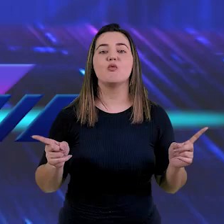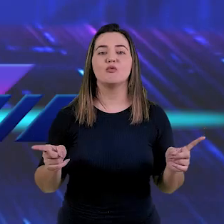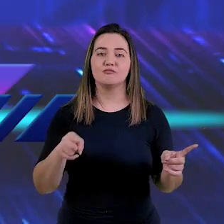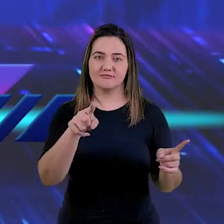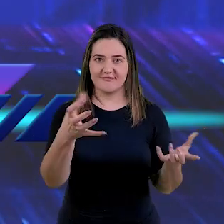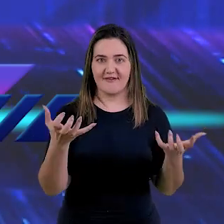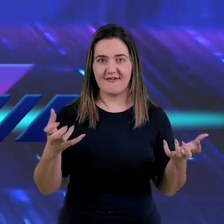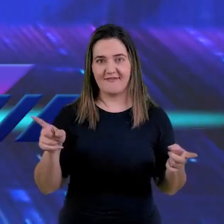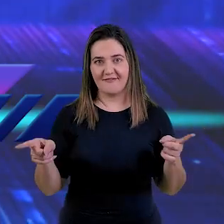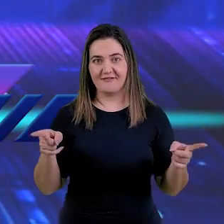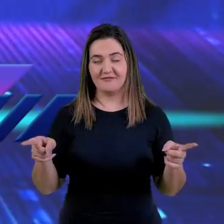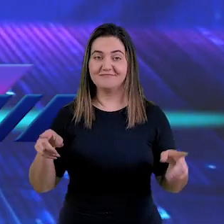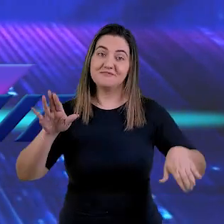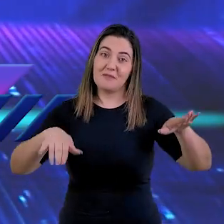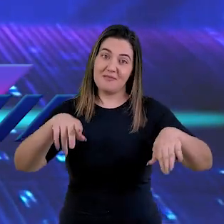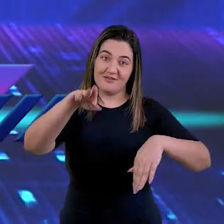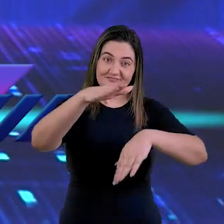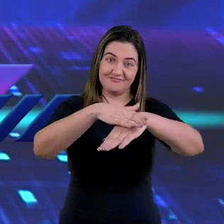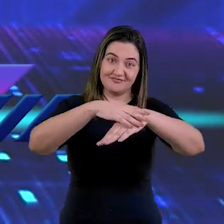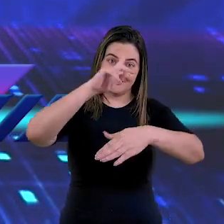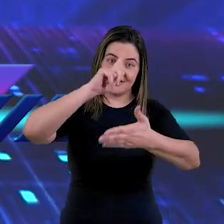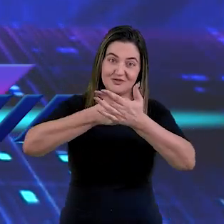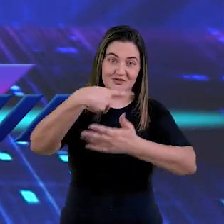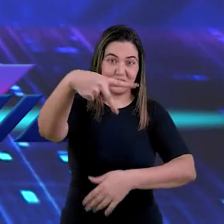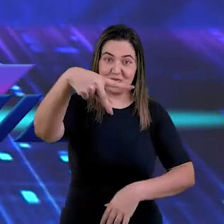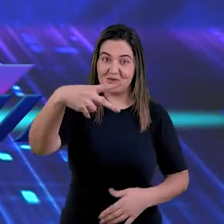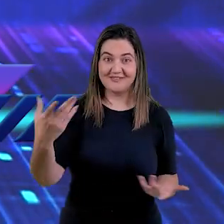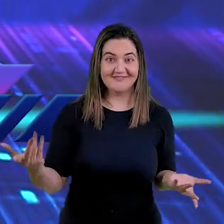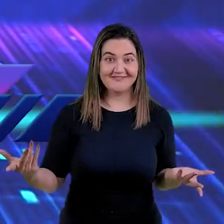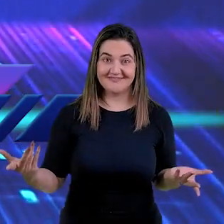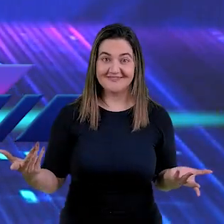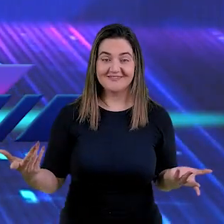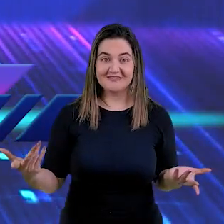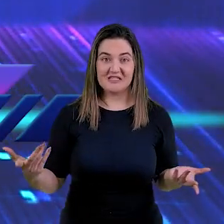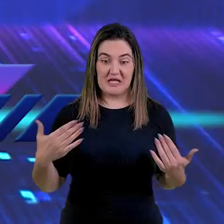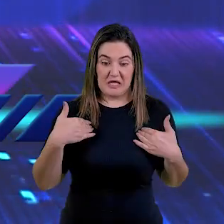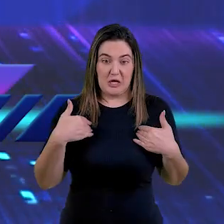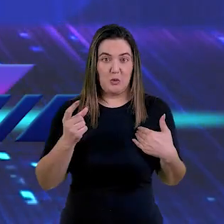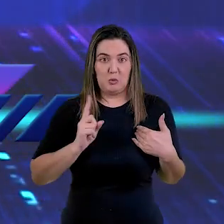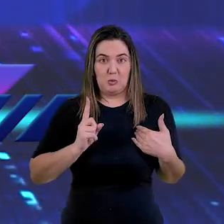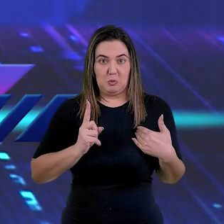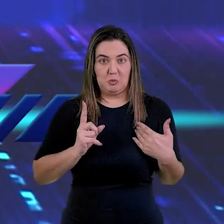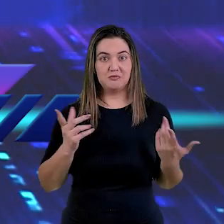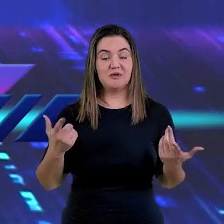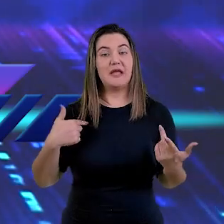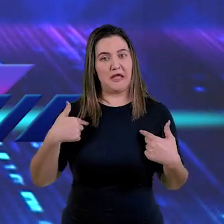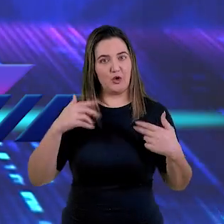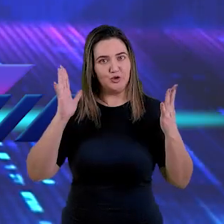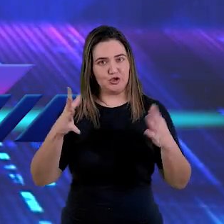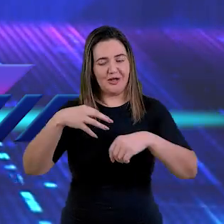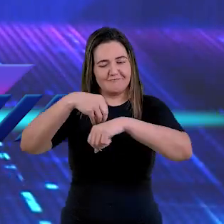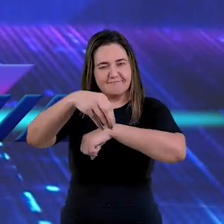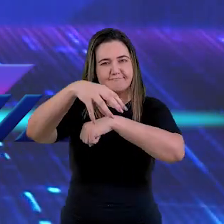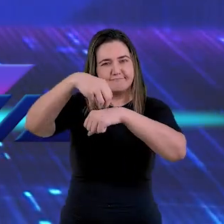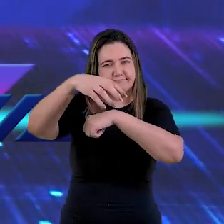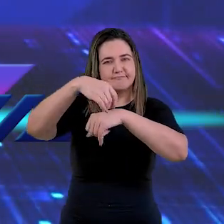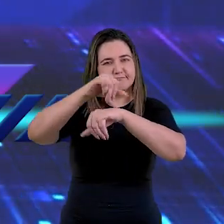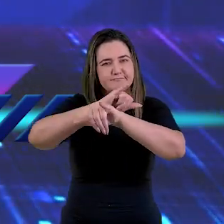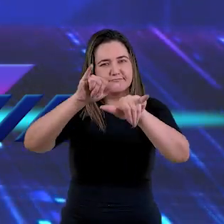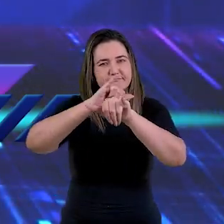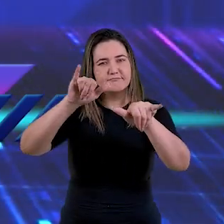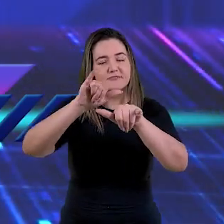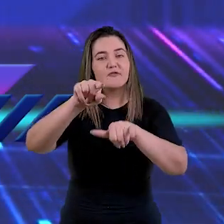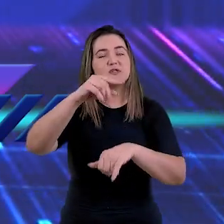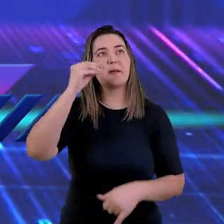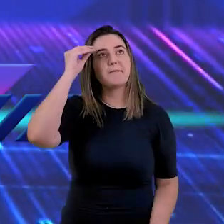desesperam com a boda? Depende de você. Só depende de você. Não depende mais de mim. Porque eu estou